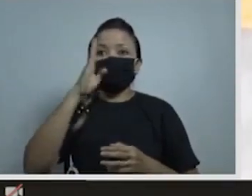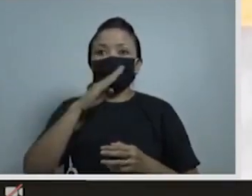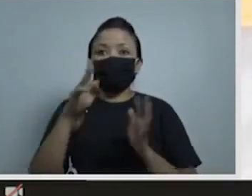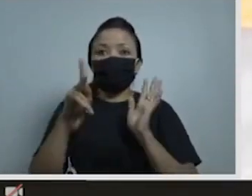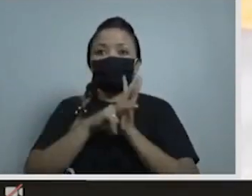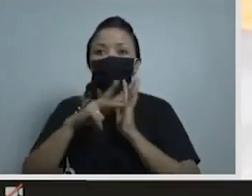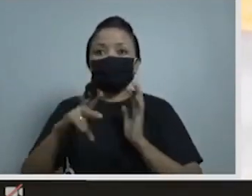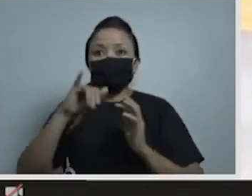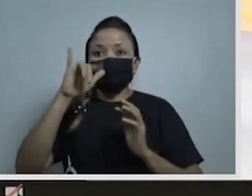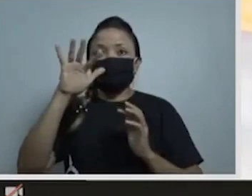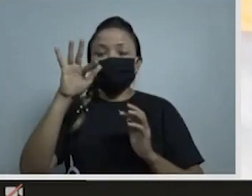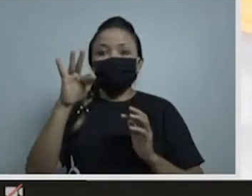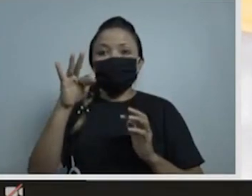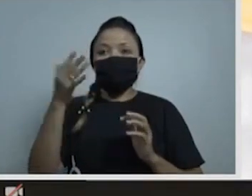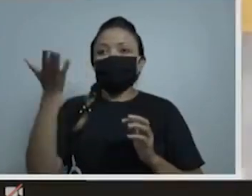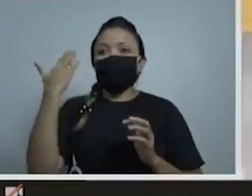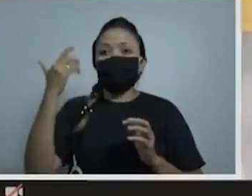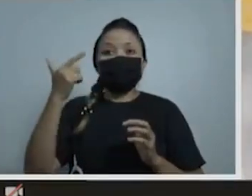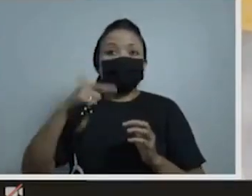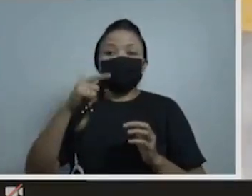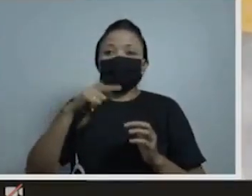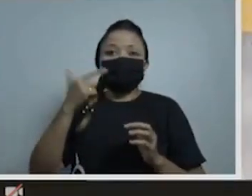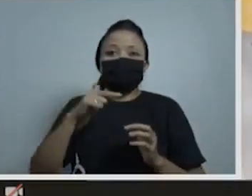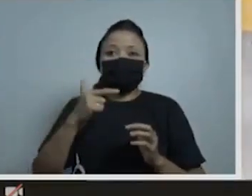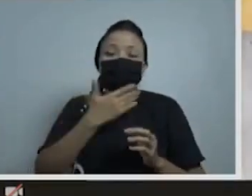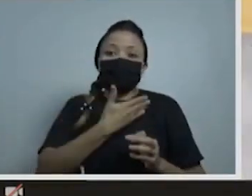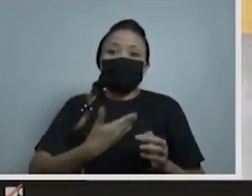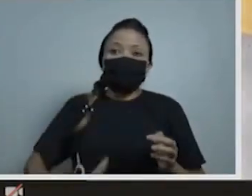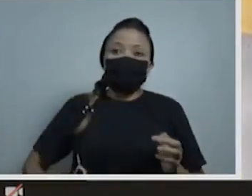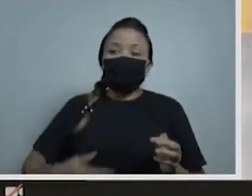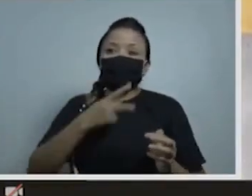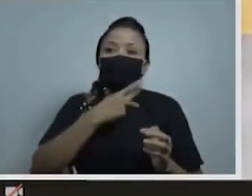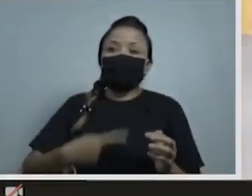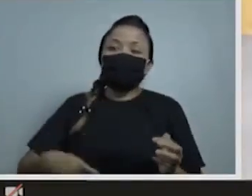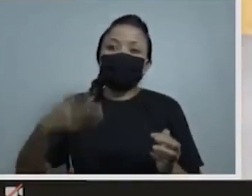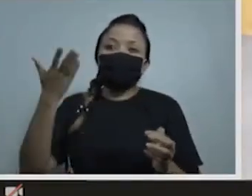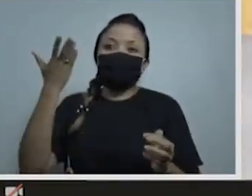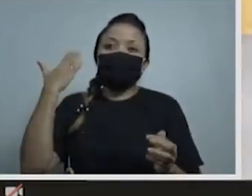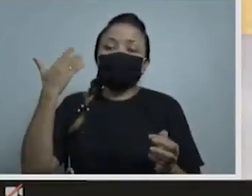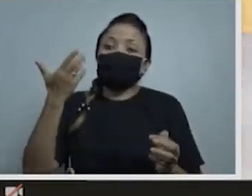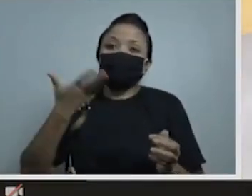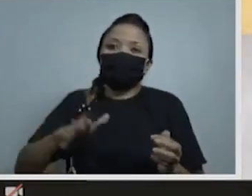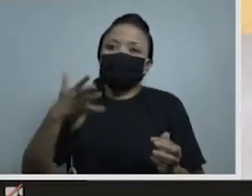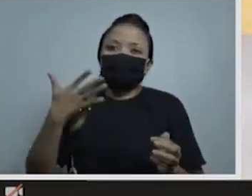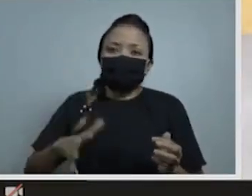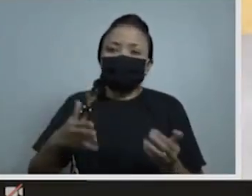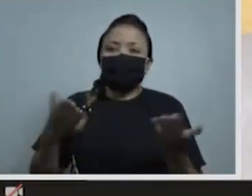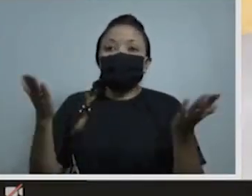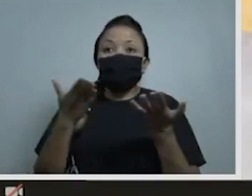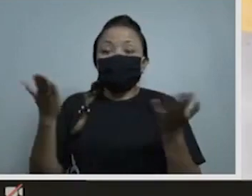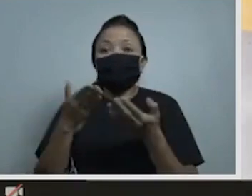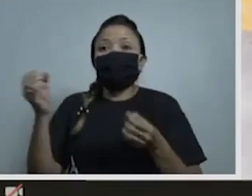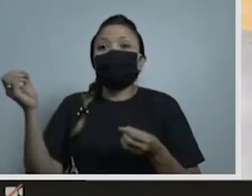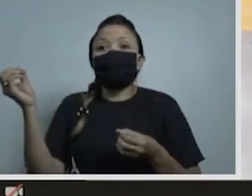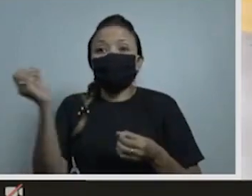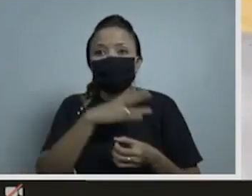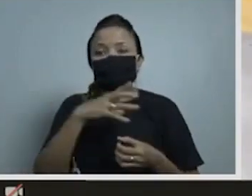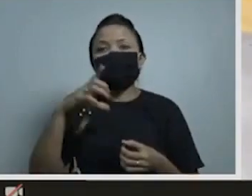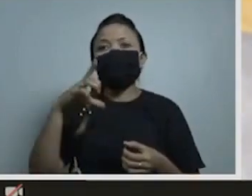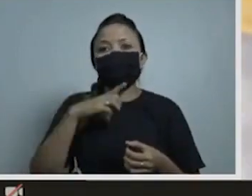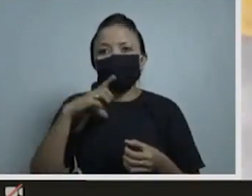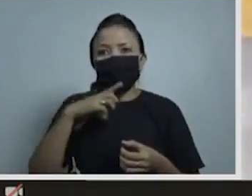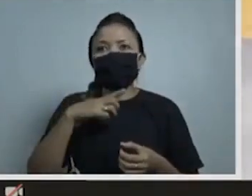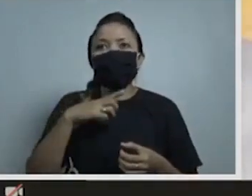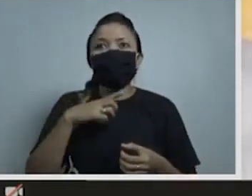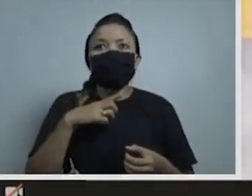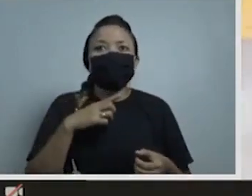governantes não fizeram isso. Mas nós dizemos que o CURUS está com a